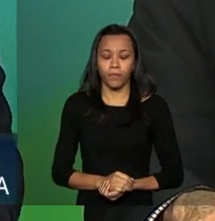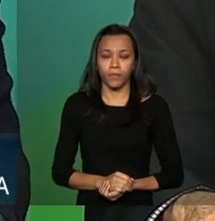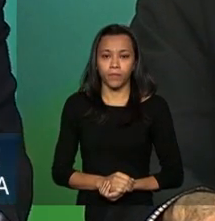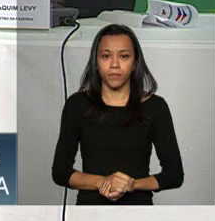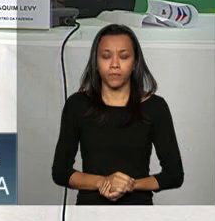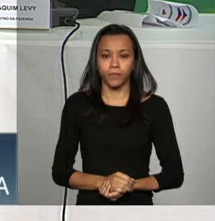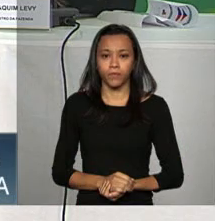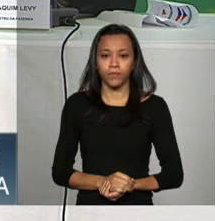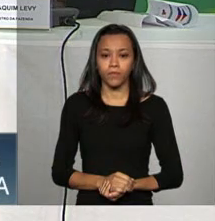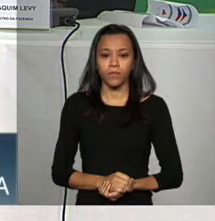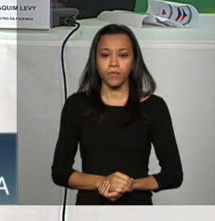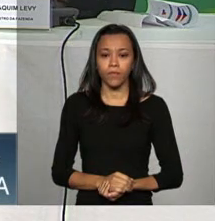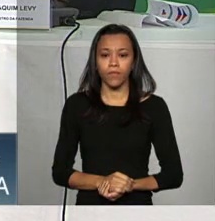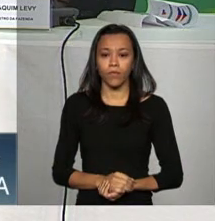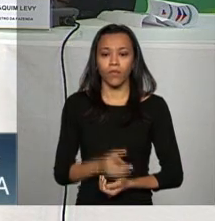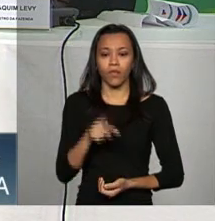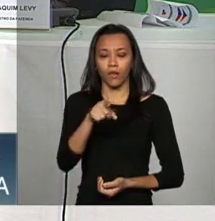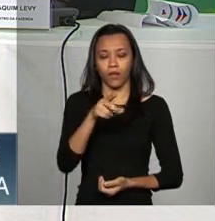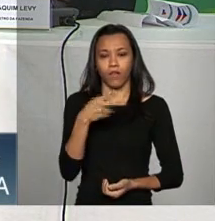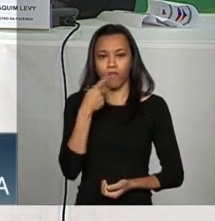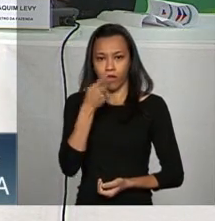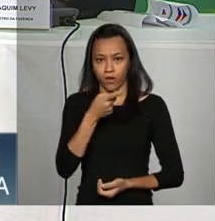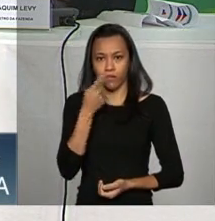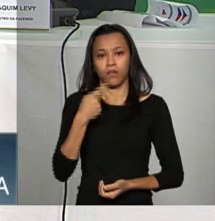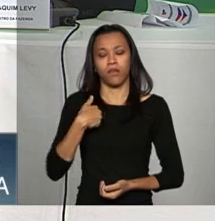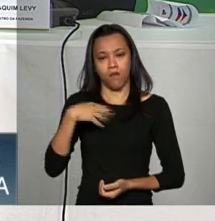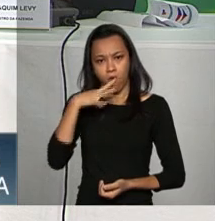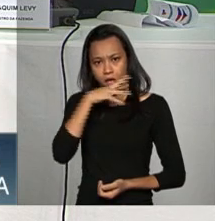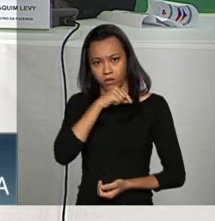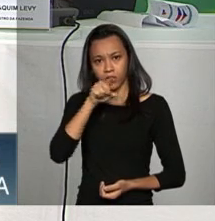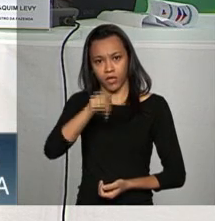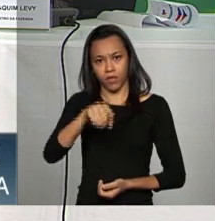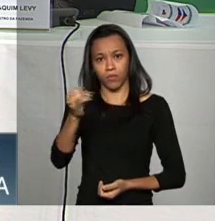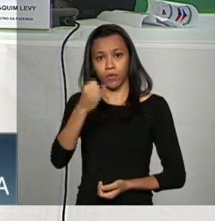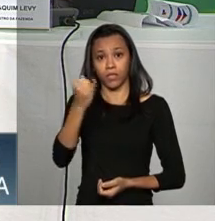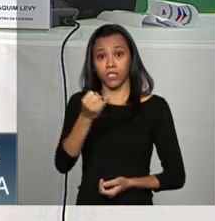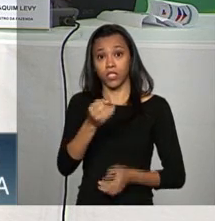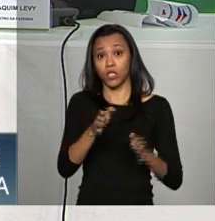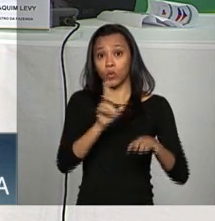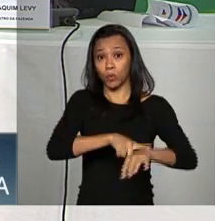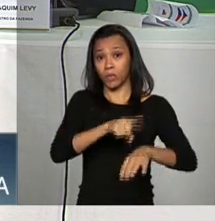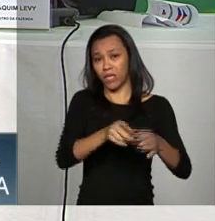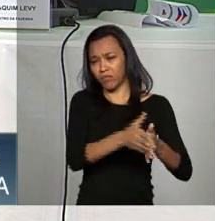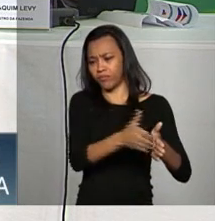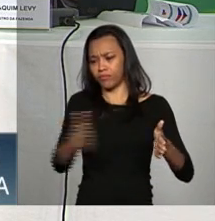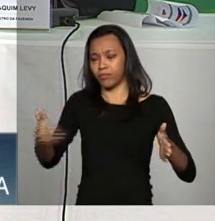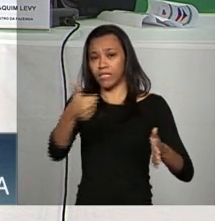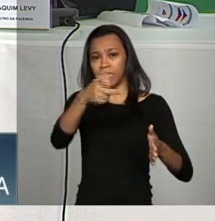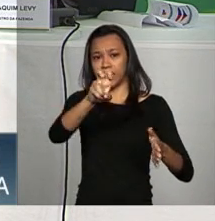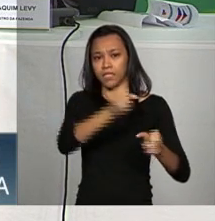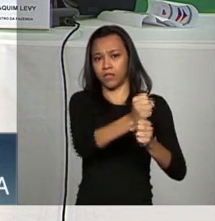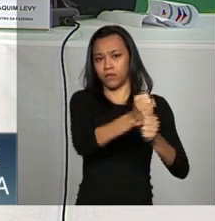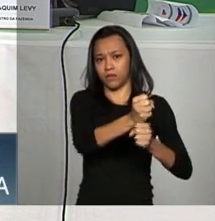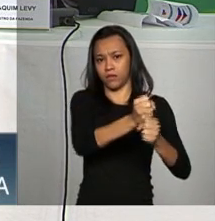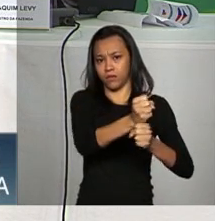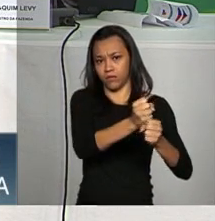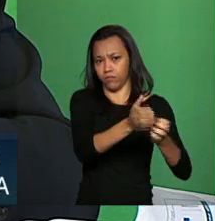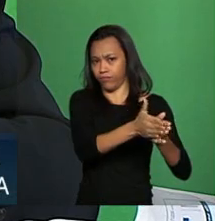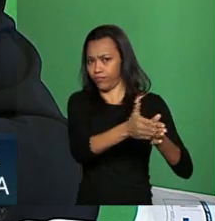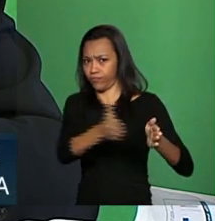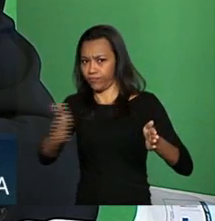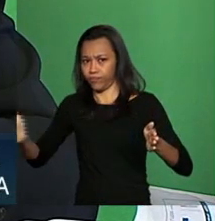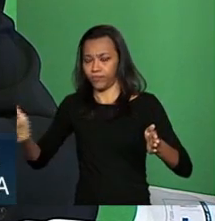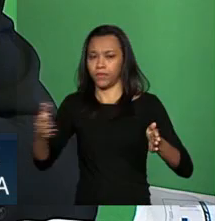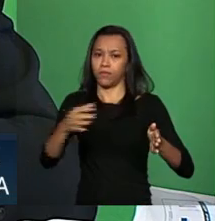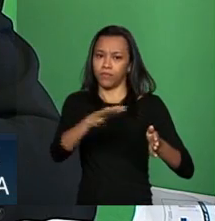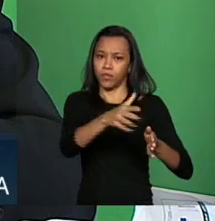Só, Gabas, me permitir. Eu acho que é importante registrar o seguinte. A gente está falando em 15 anos. 15 anos, se a gente olhasse para trás, do ano 2000. Mais